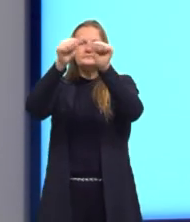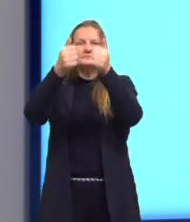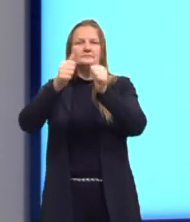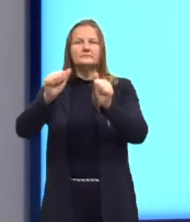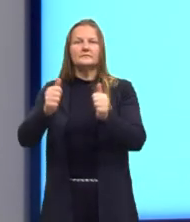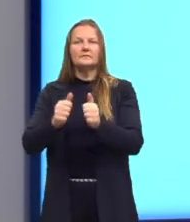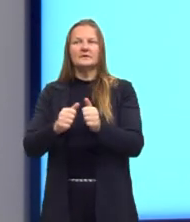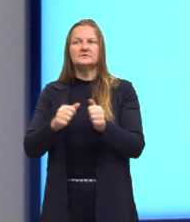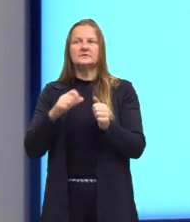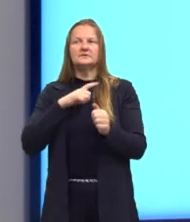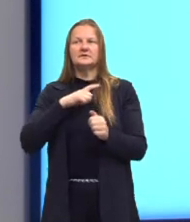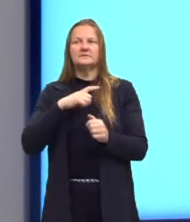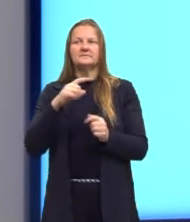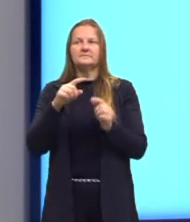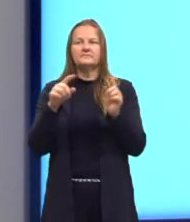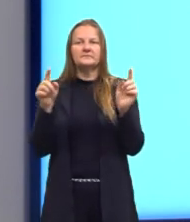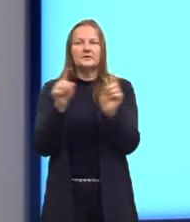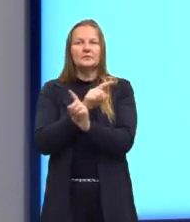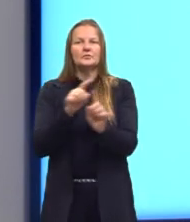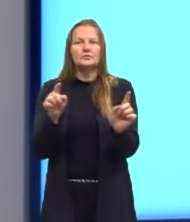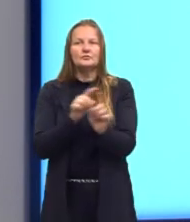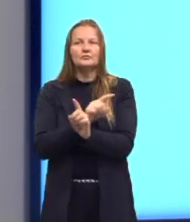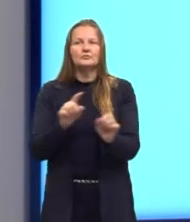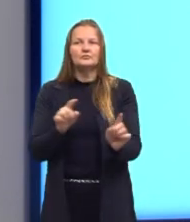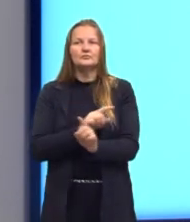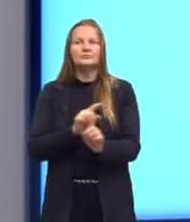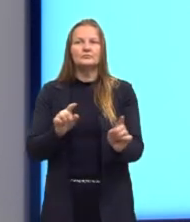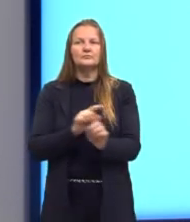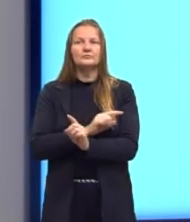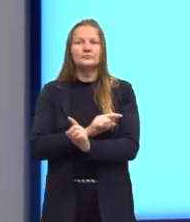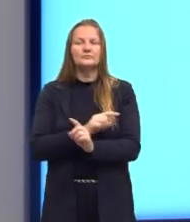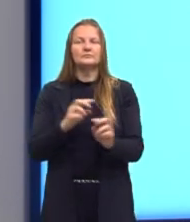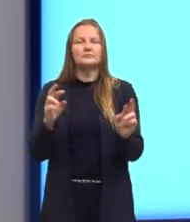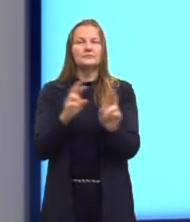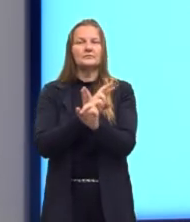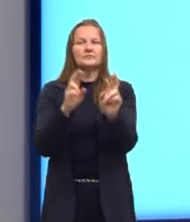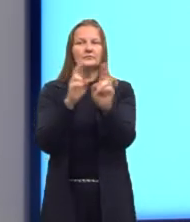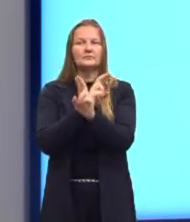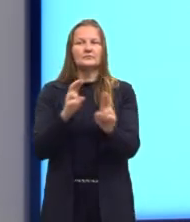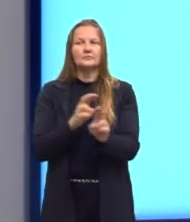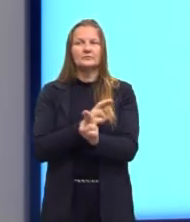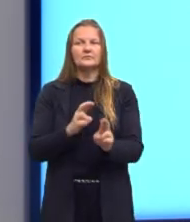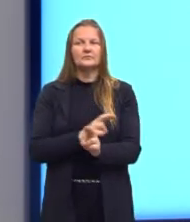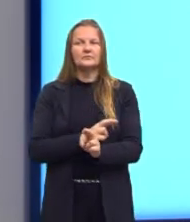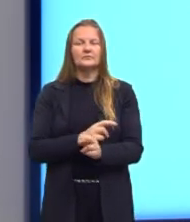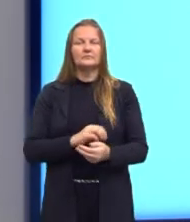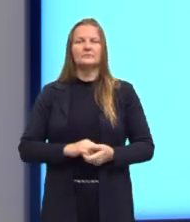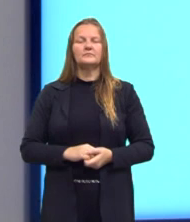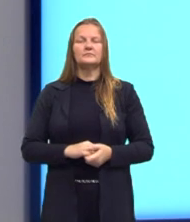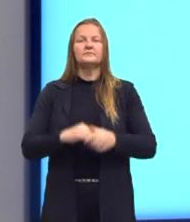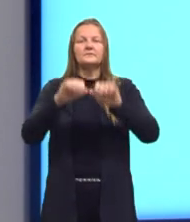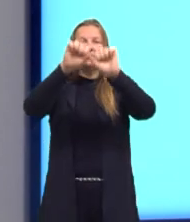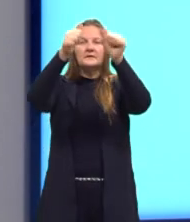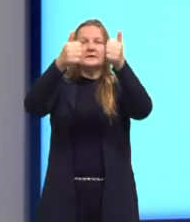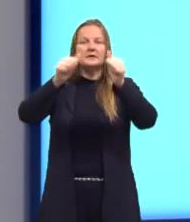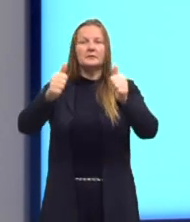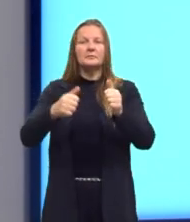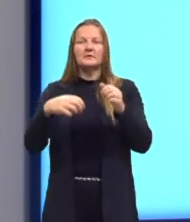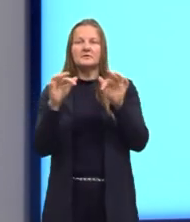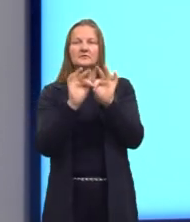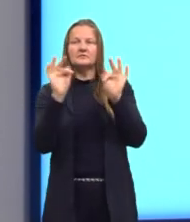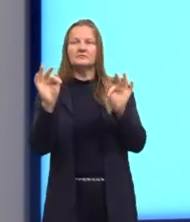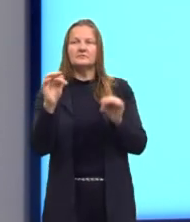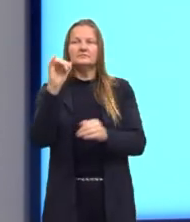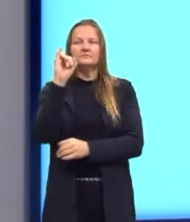tem que chegar essas flechinhas, né? Ou essas relações. A imagem da função, a gente representa por